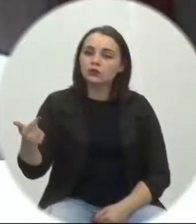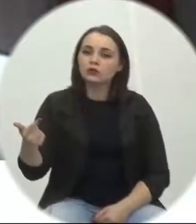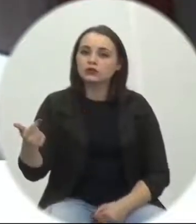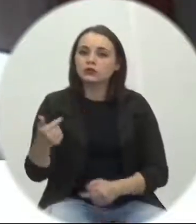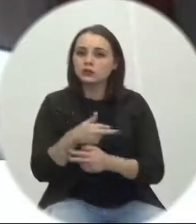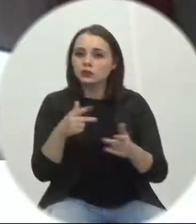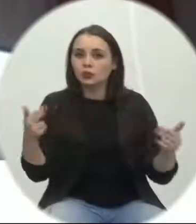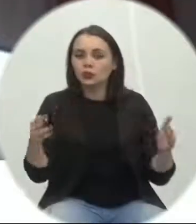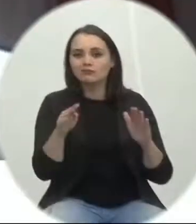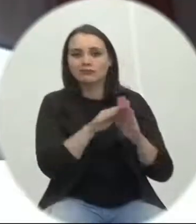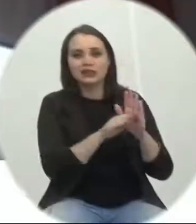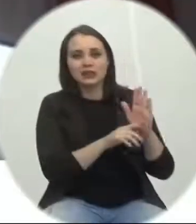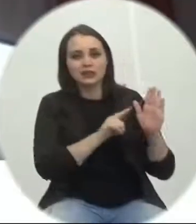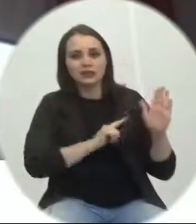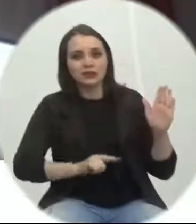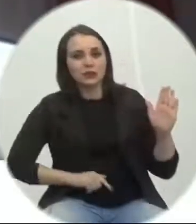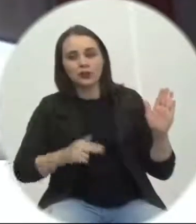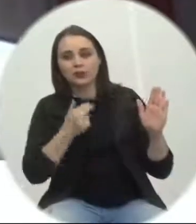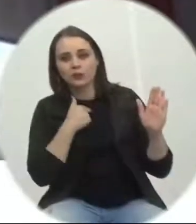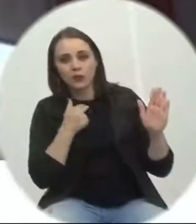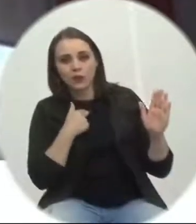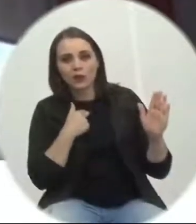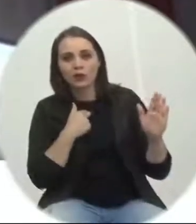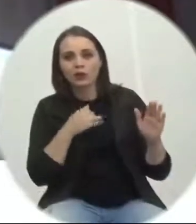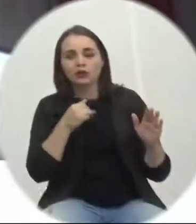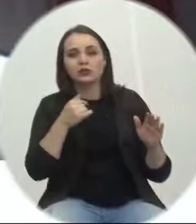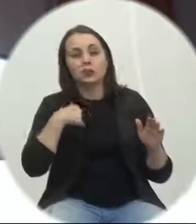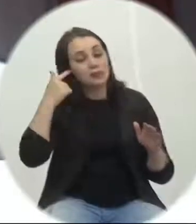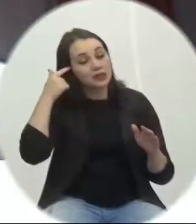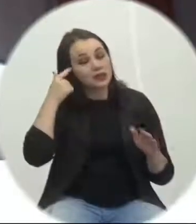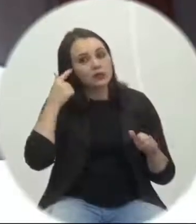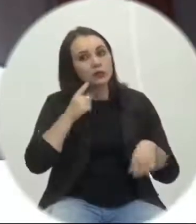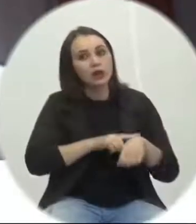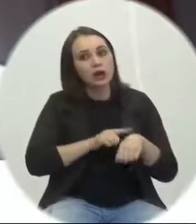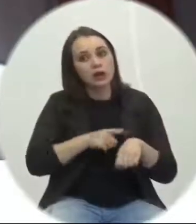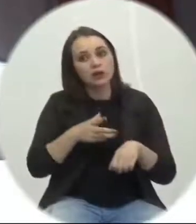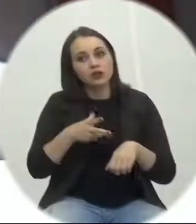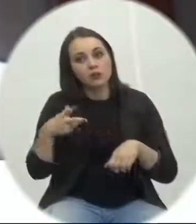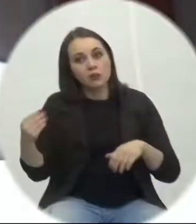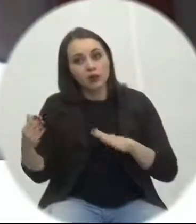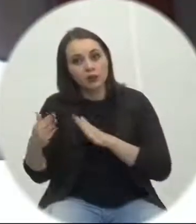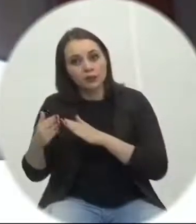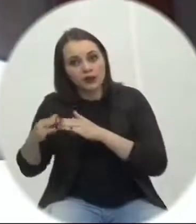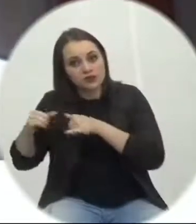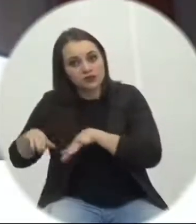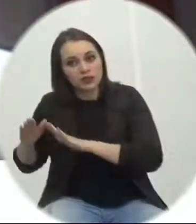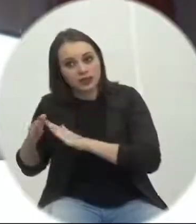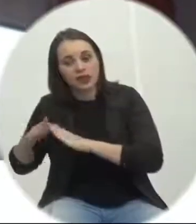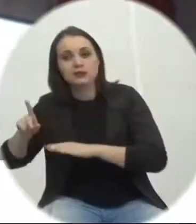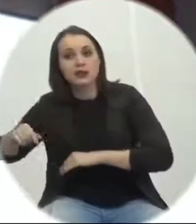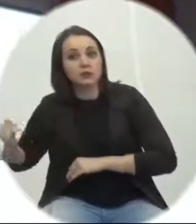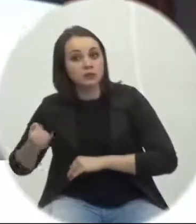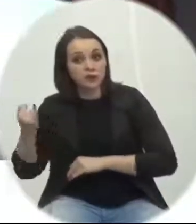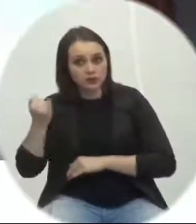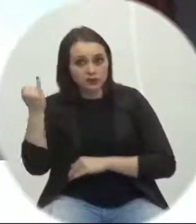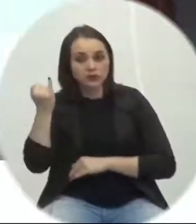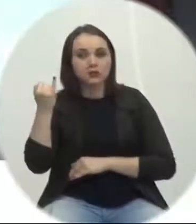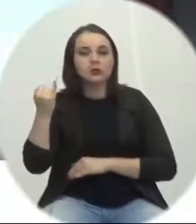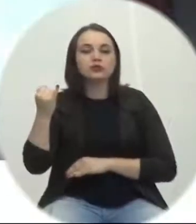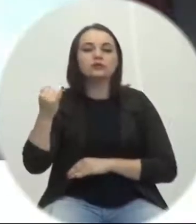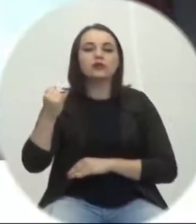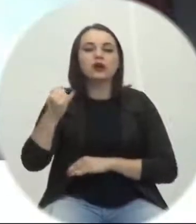que, quem sabe, o toque de recolher é importante, isso é importante, porque nós podemos ter a população